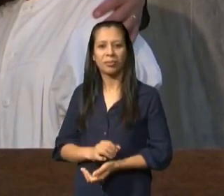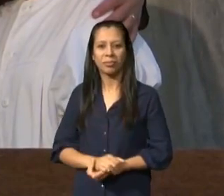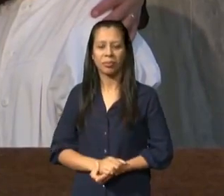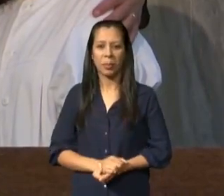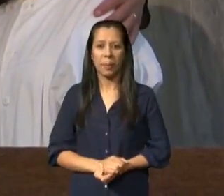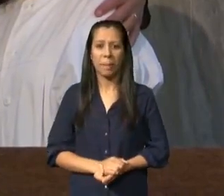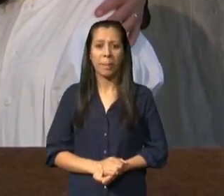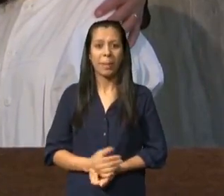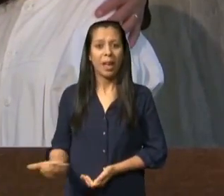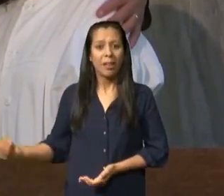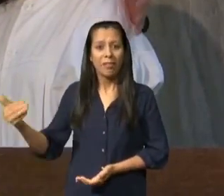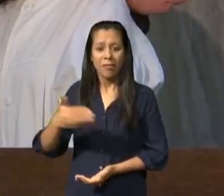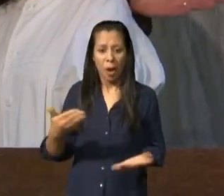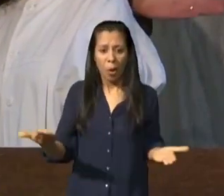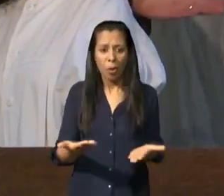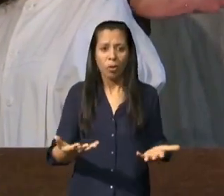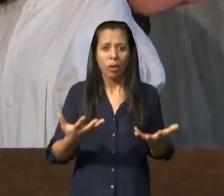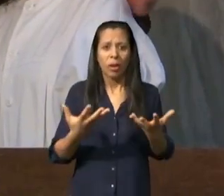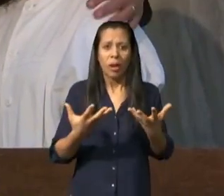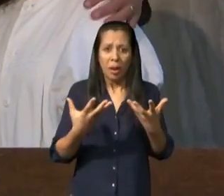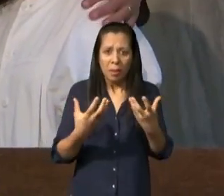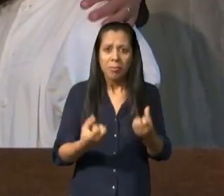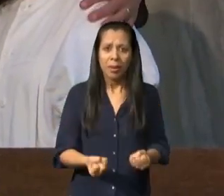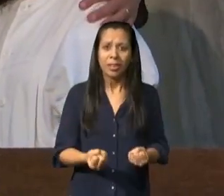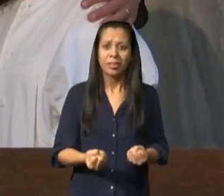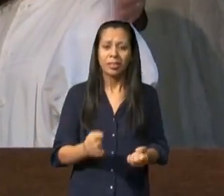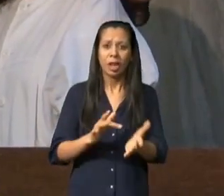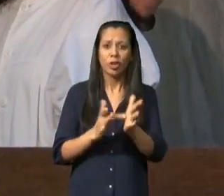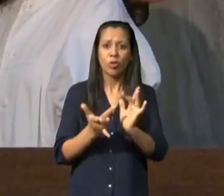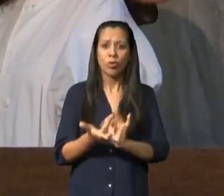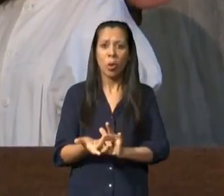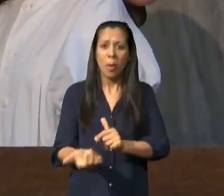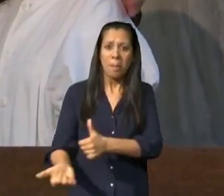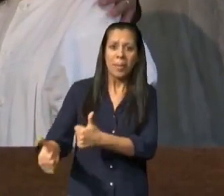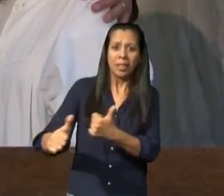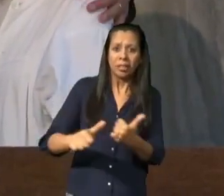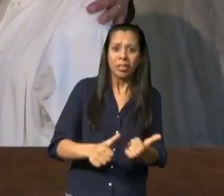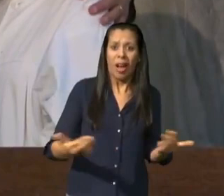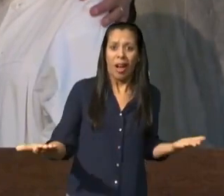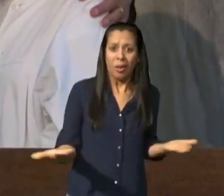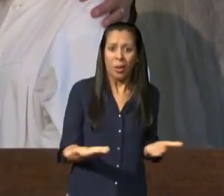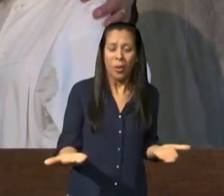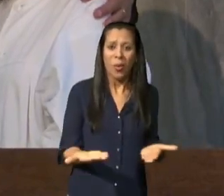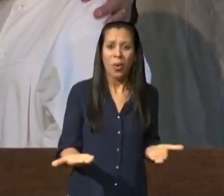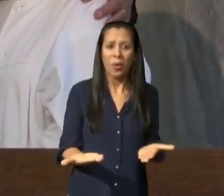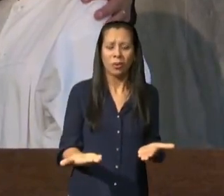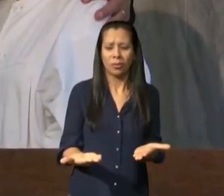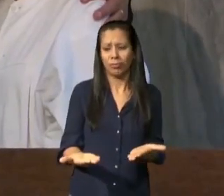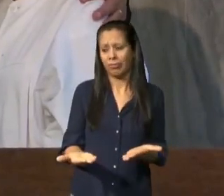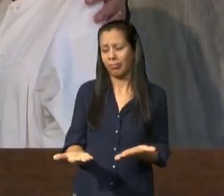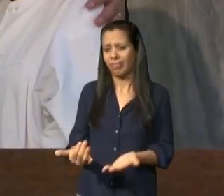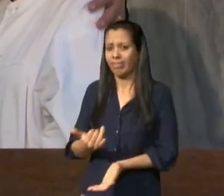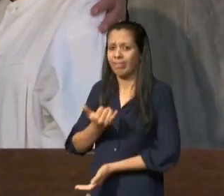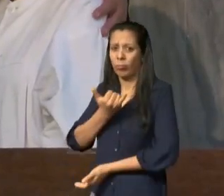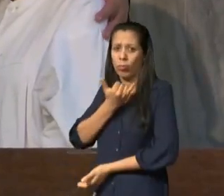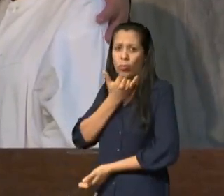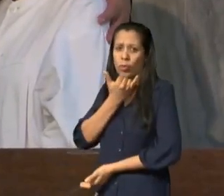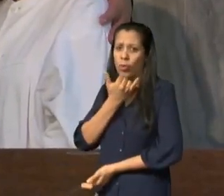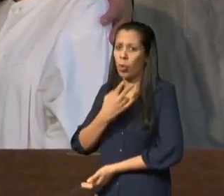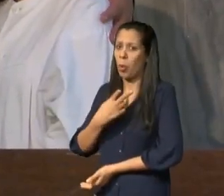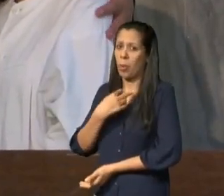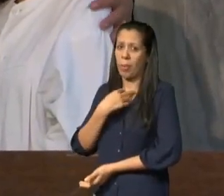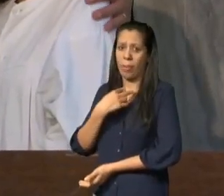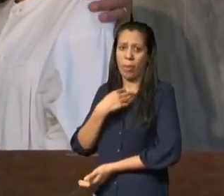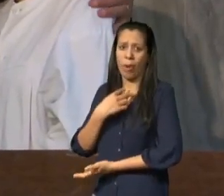quero batizar hoje eu falei mas como aí eu troquei de roupa desci a hora que eu vi a história Deus falou assim não